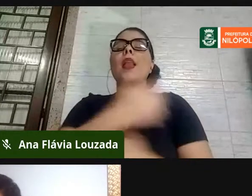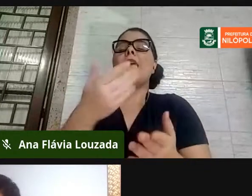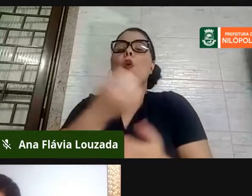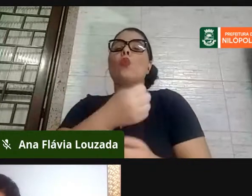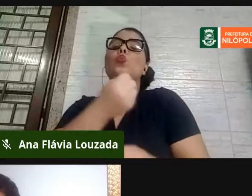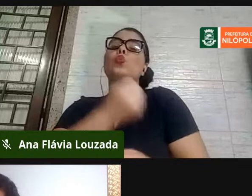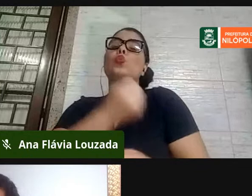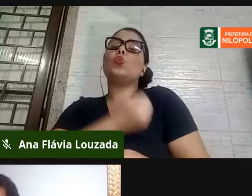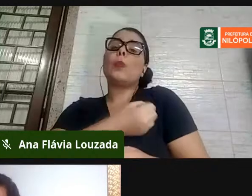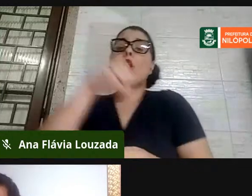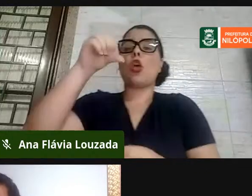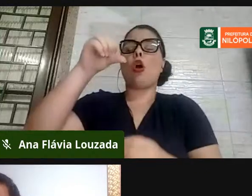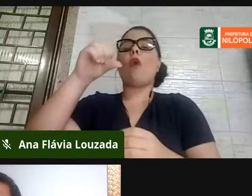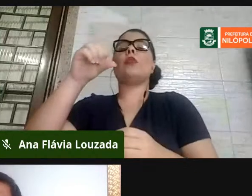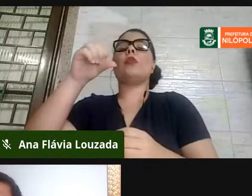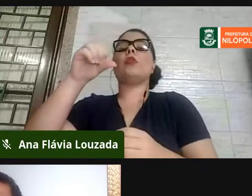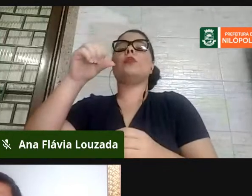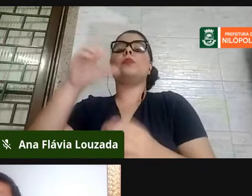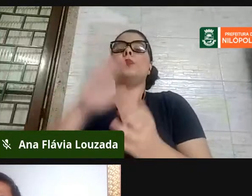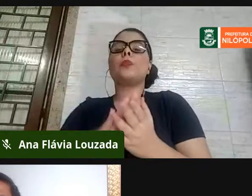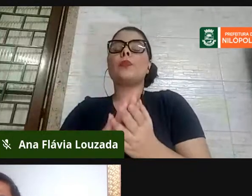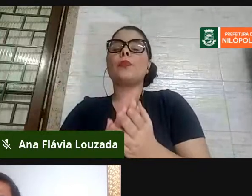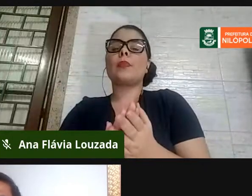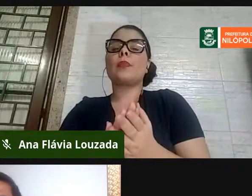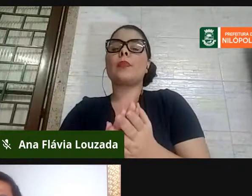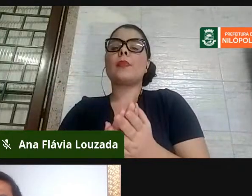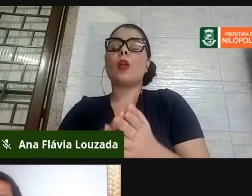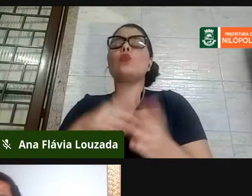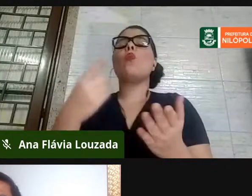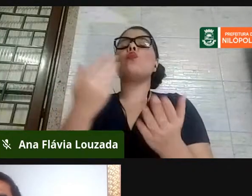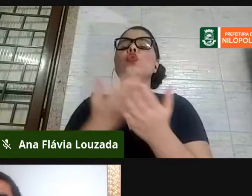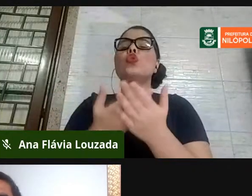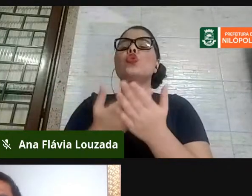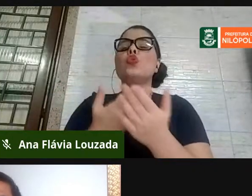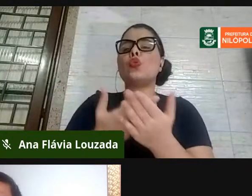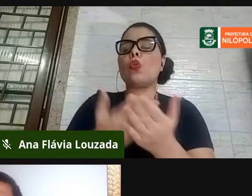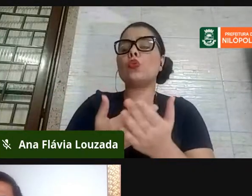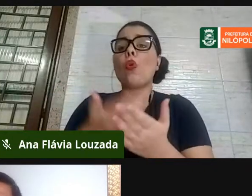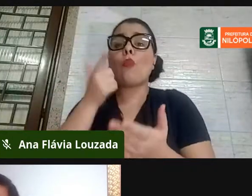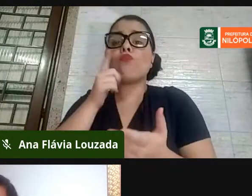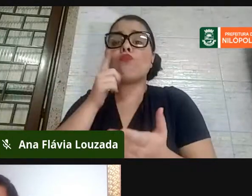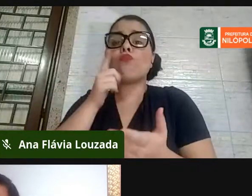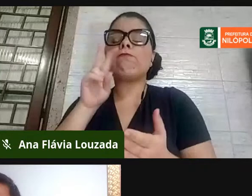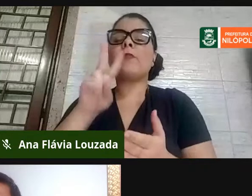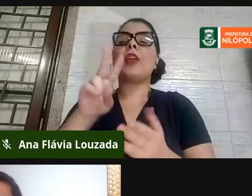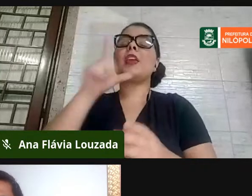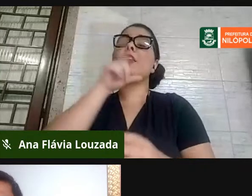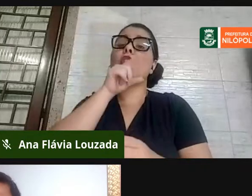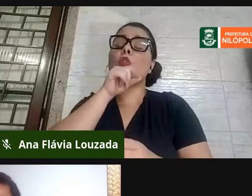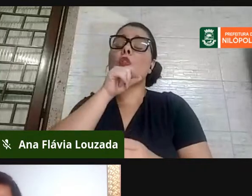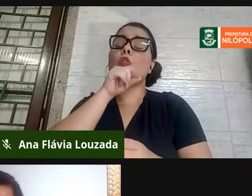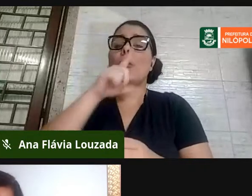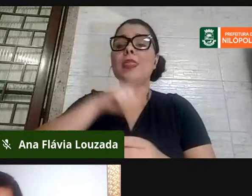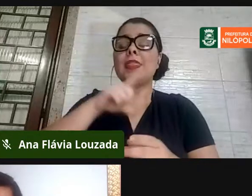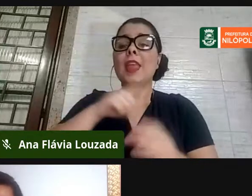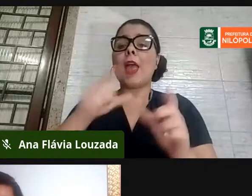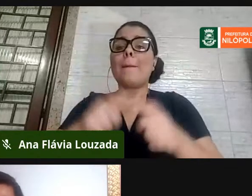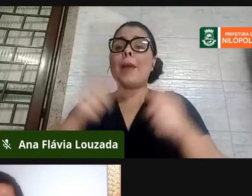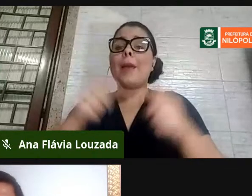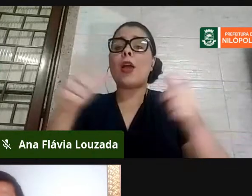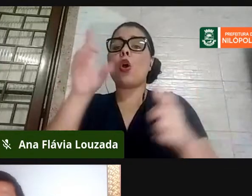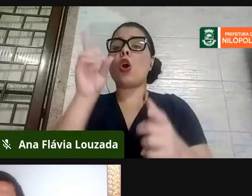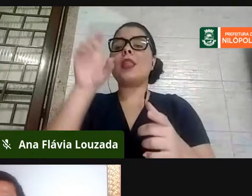divulgado lá em 2017, concluiu que Nilópolis, ele é um município que tem maior densidade populacional urbana no Brasil.